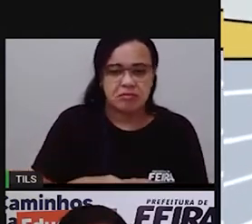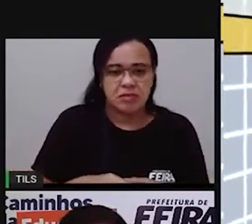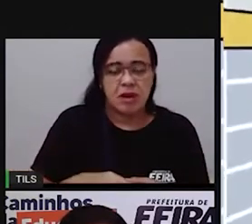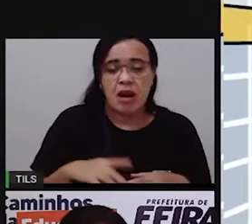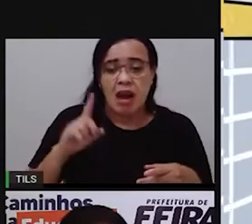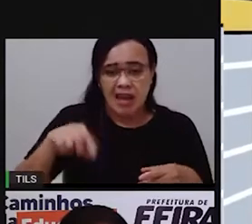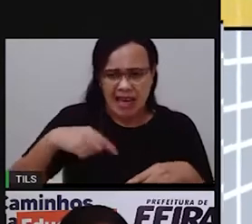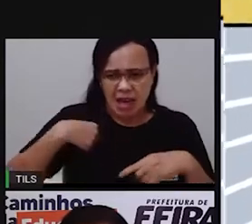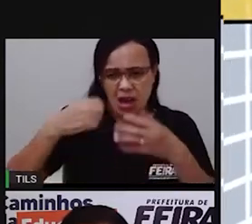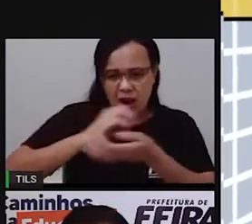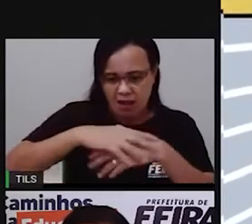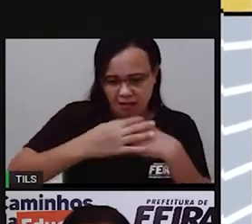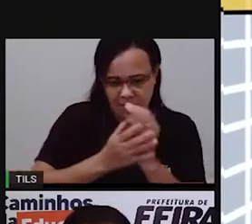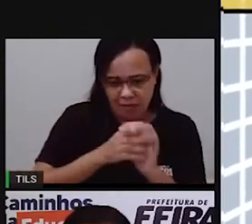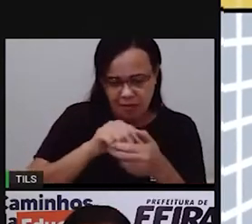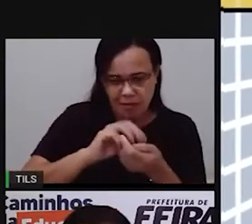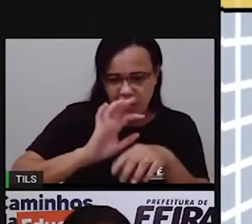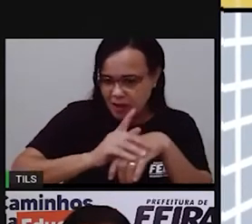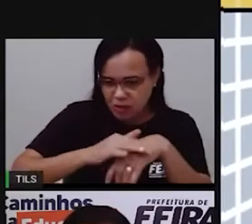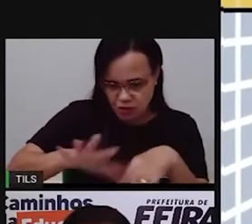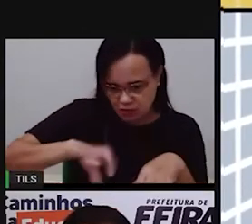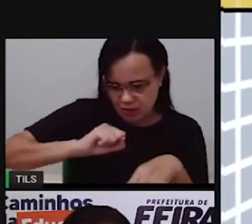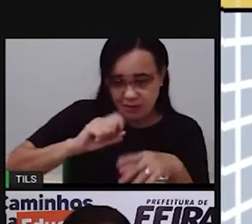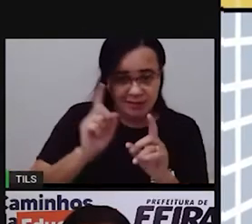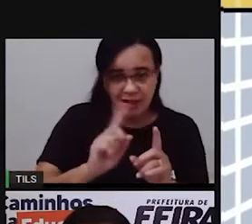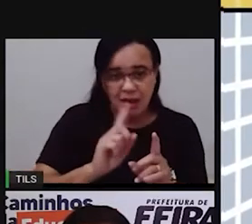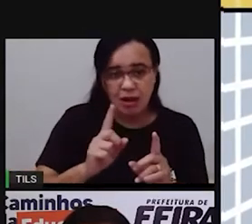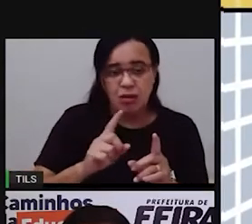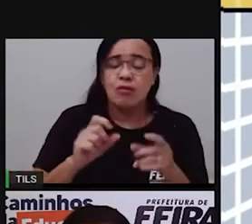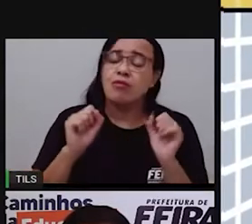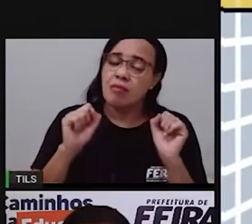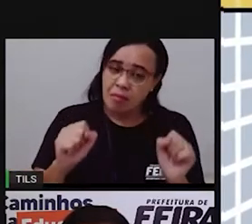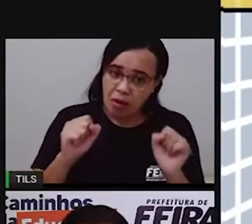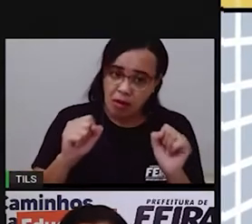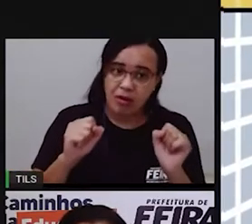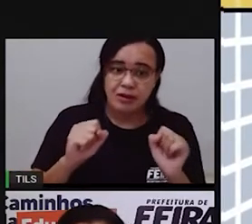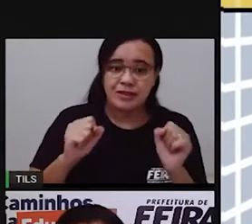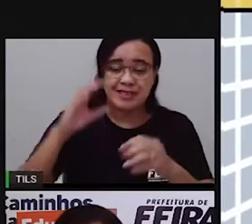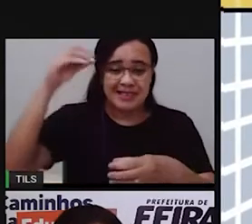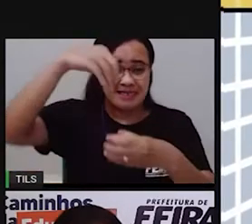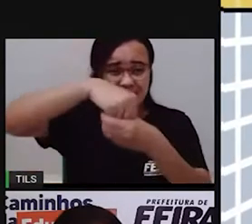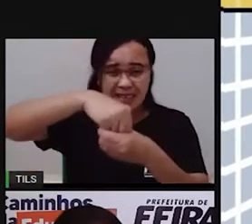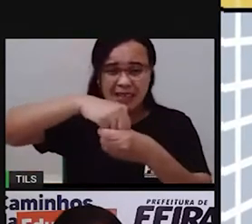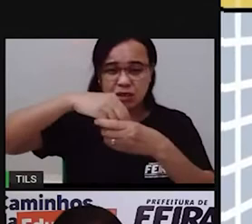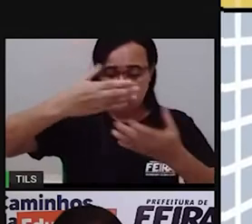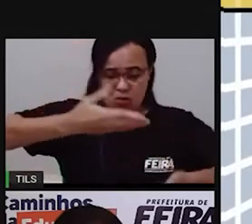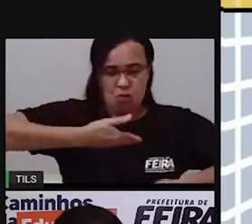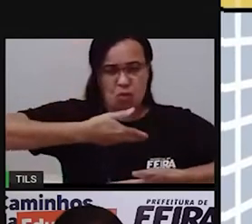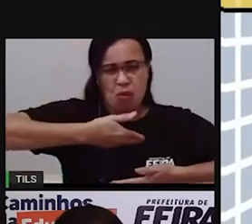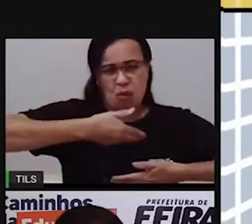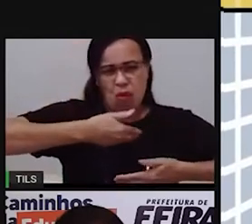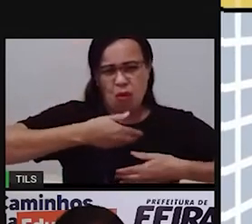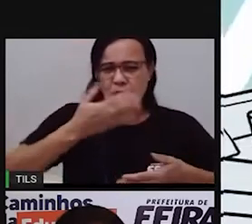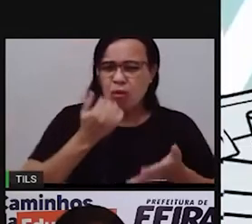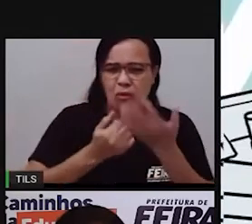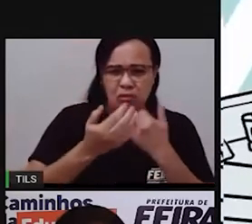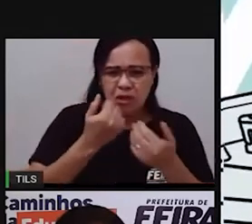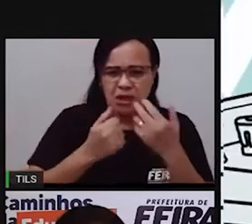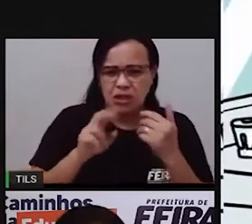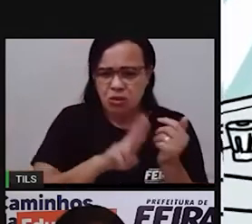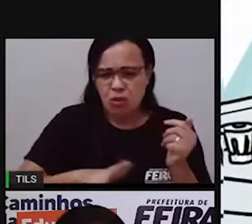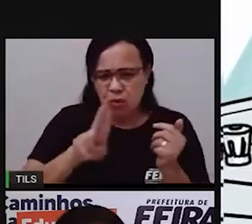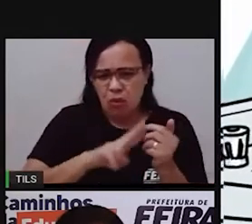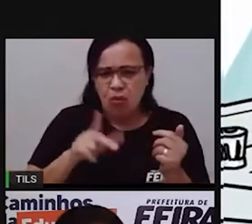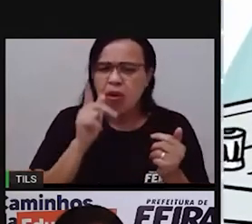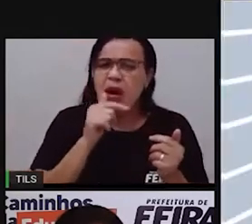micro-organismos podem estar nas mãos, no nosso corpo, alimentos, objetos e até mesmo na água que utilizamos. Mas